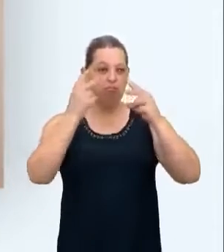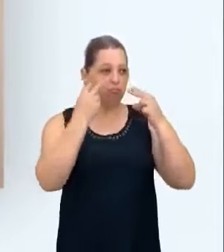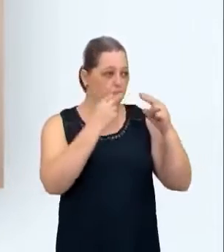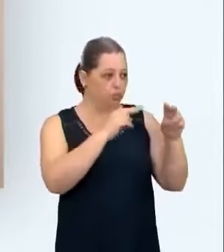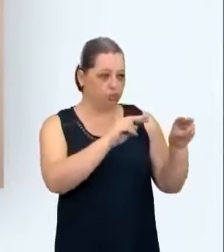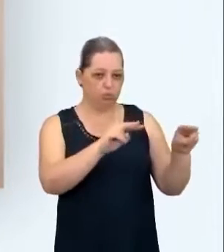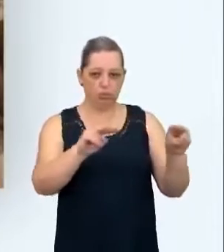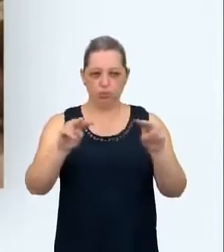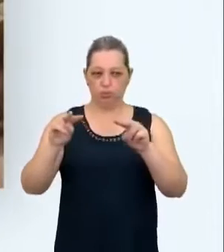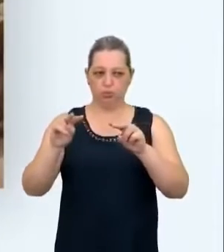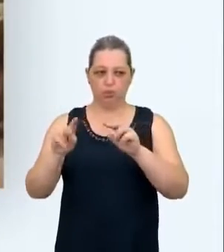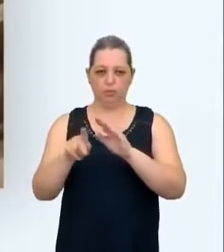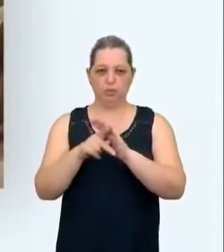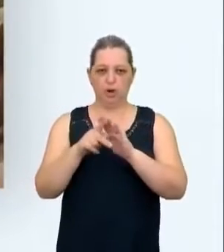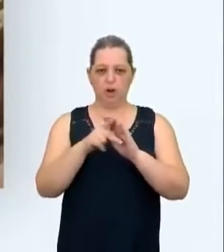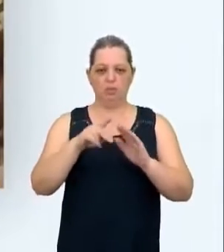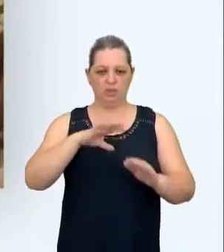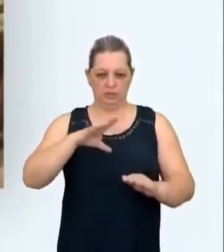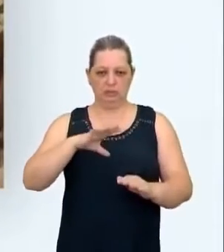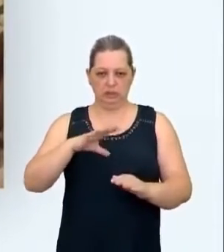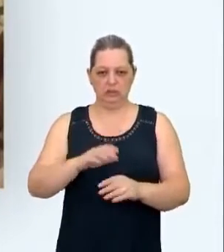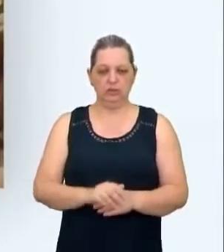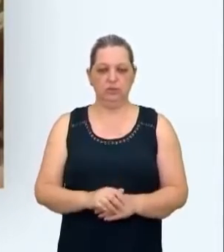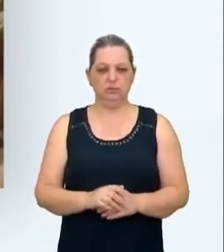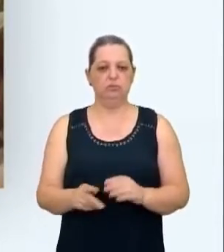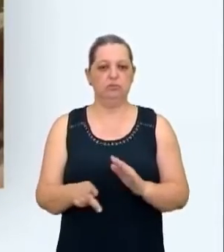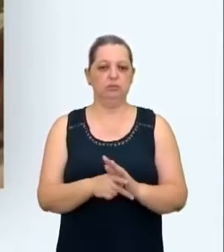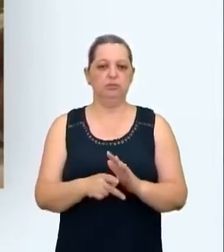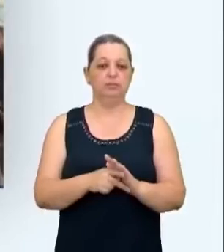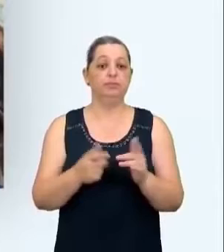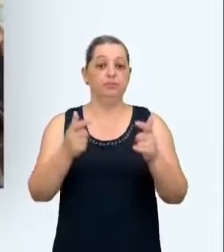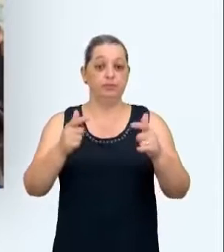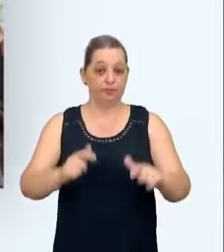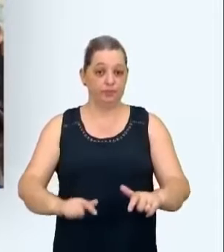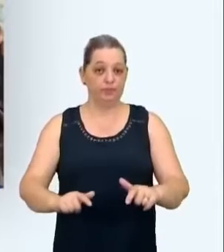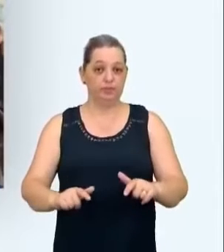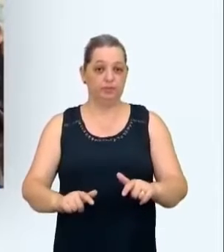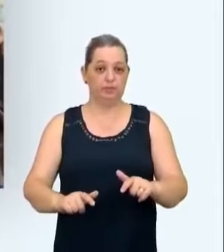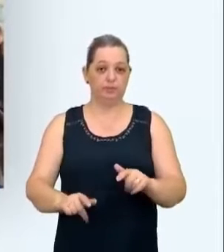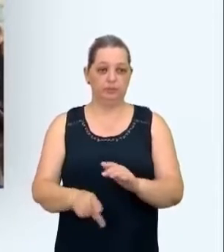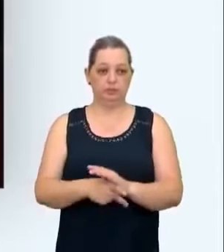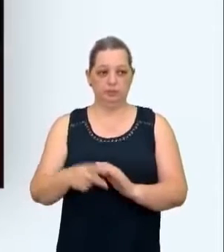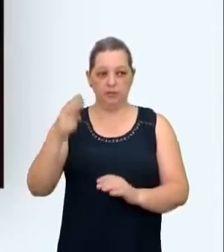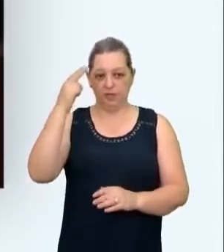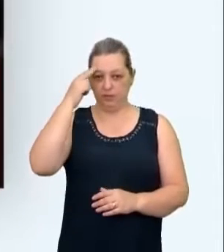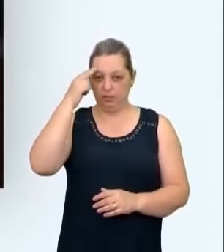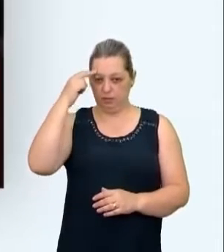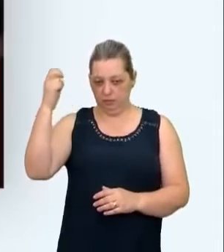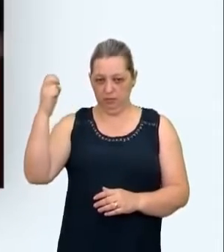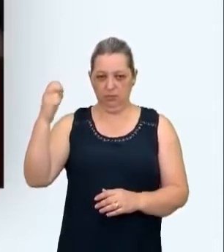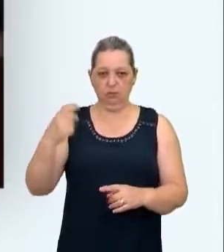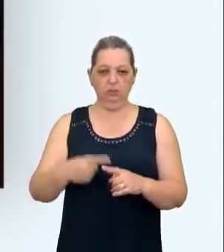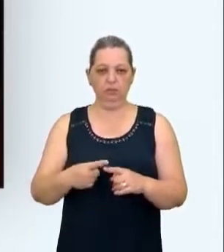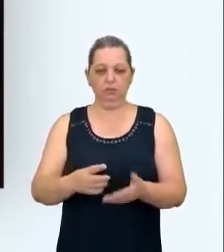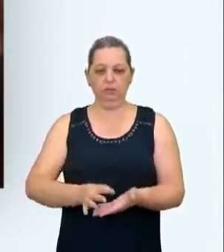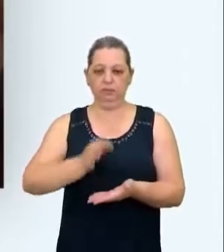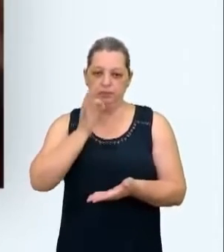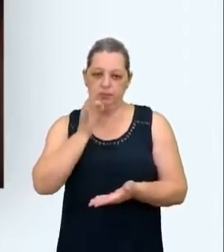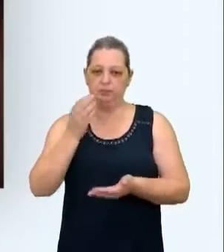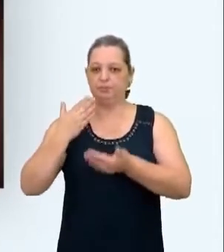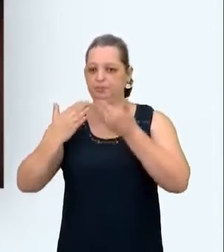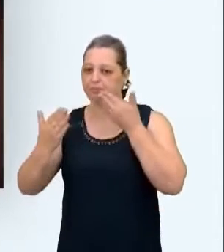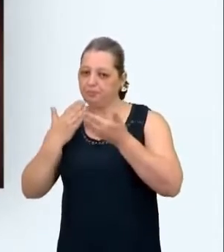cidade, foi o lugar escolhido para ser o refúgio desses nerds kenianos. Entre um café, uma